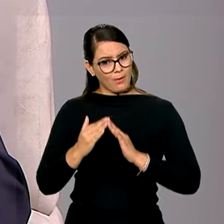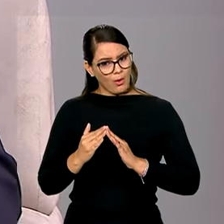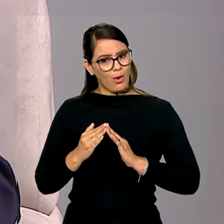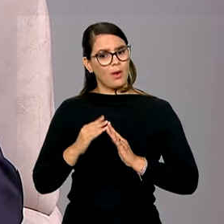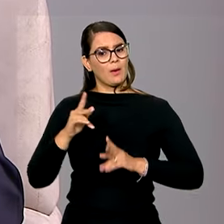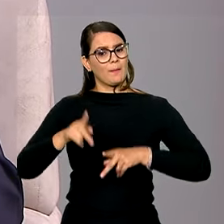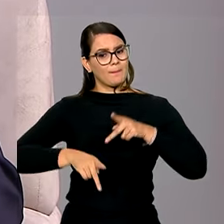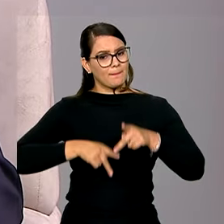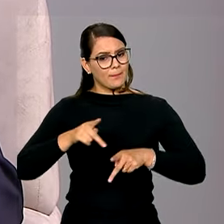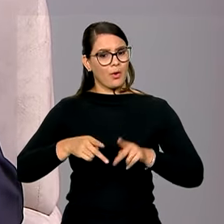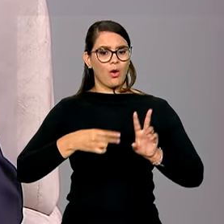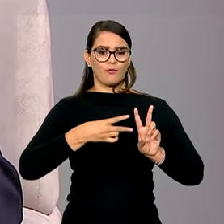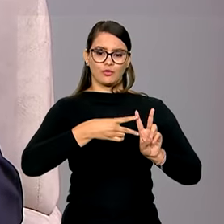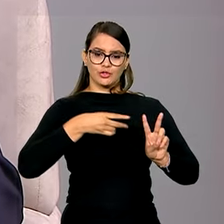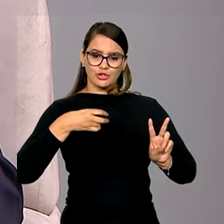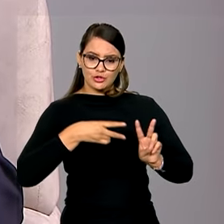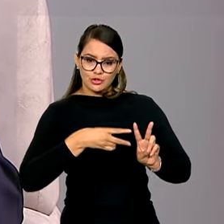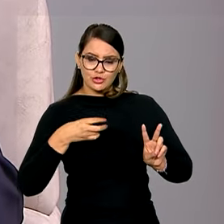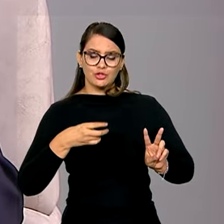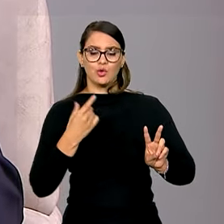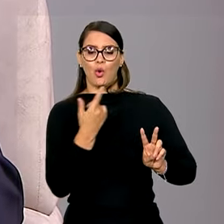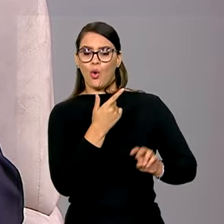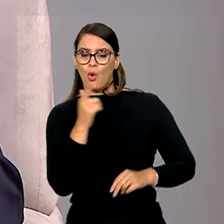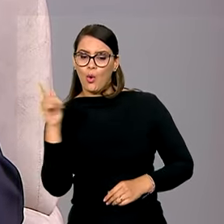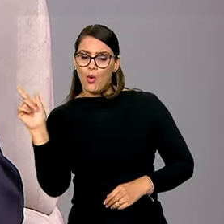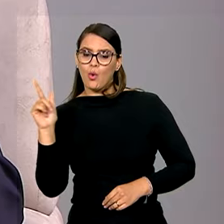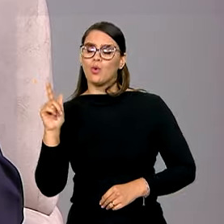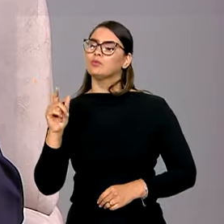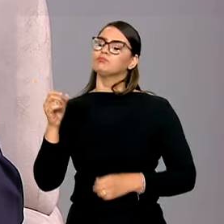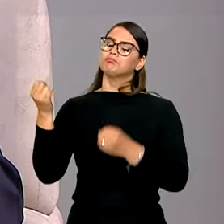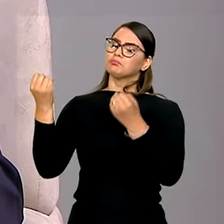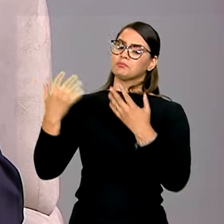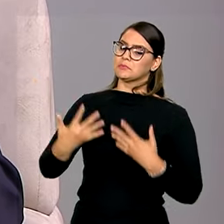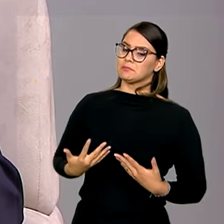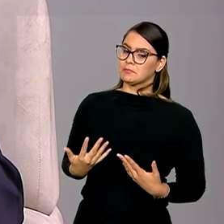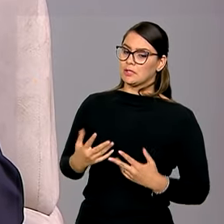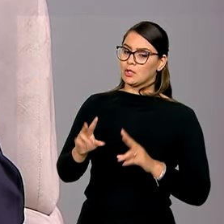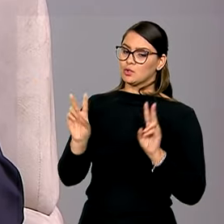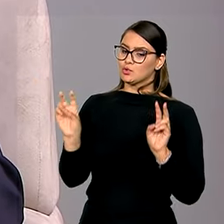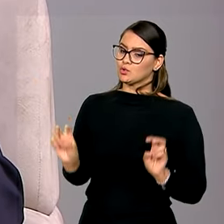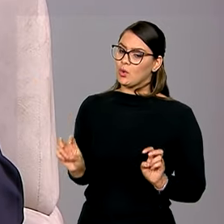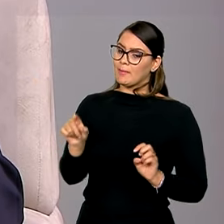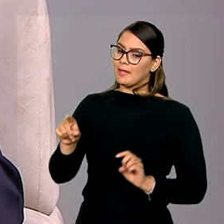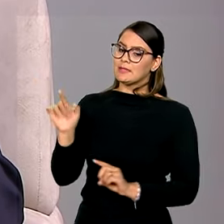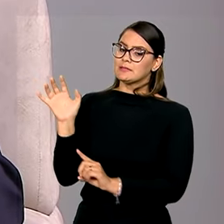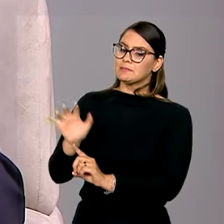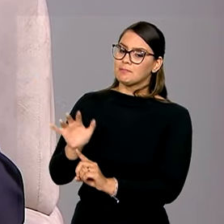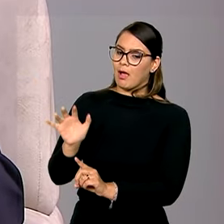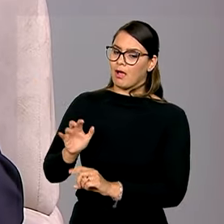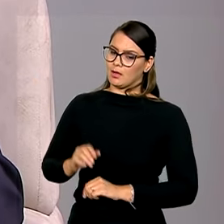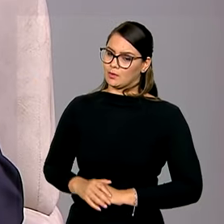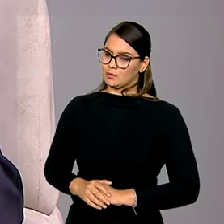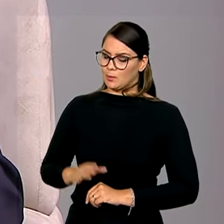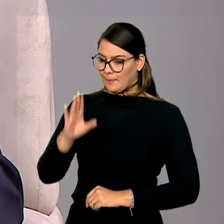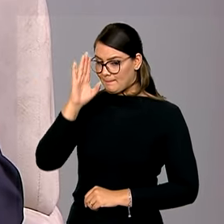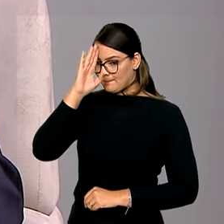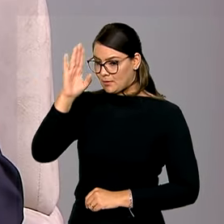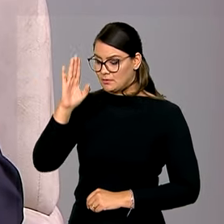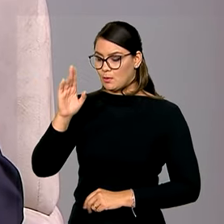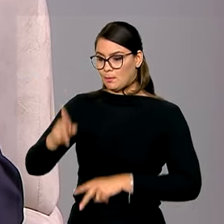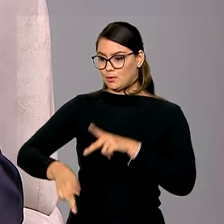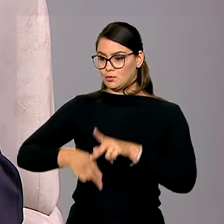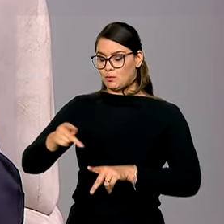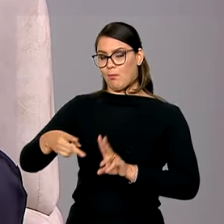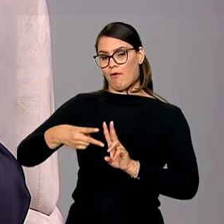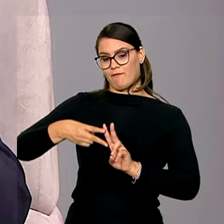para os povos indígenas e outros povos. Eu queria que você comentasse um pouquinho sobre esse impacto aí, principalmente para os povos